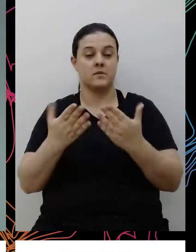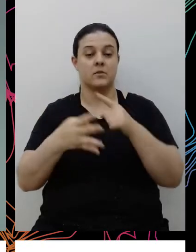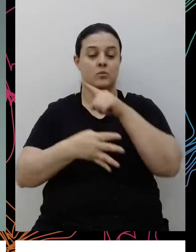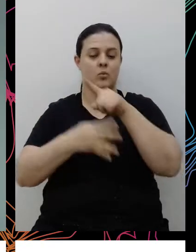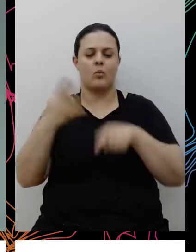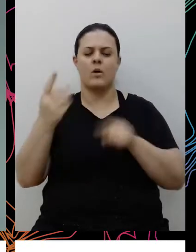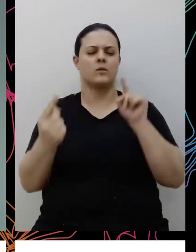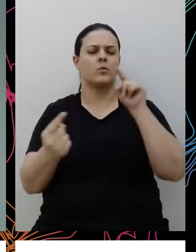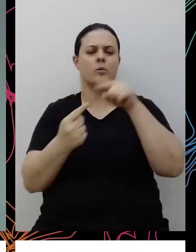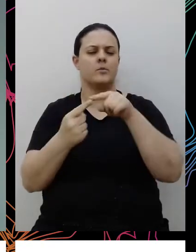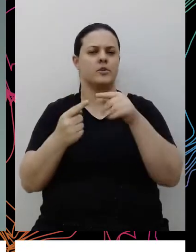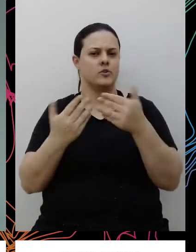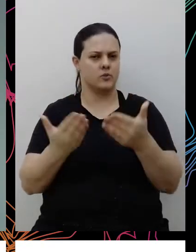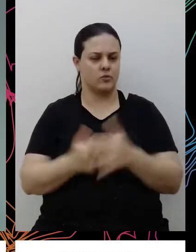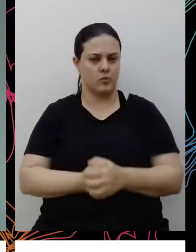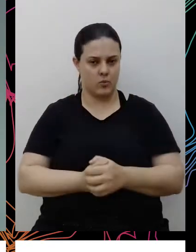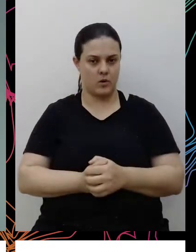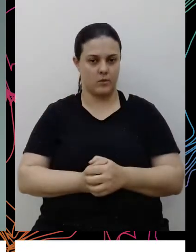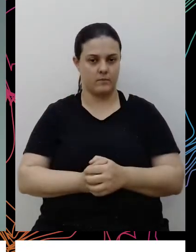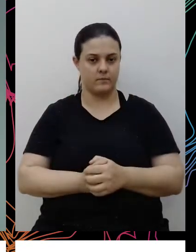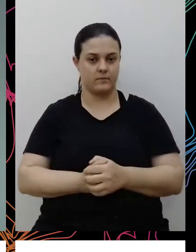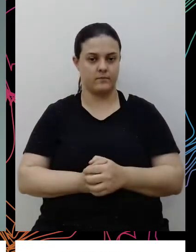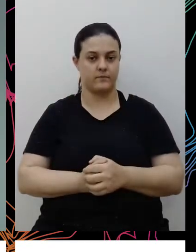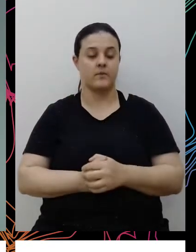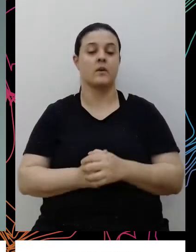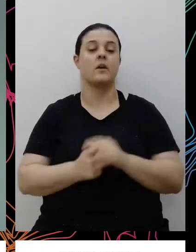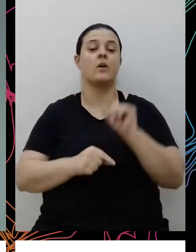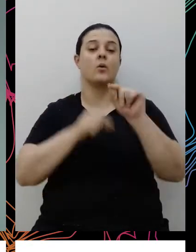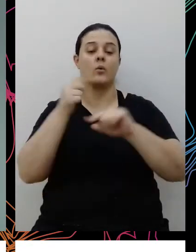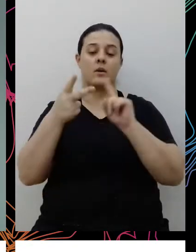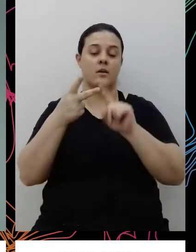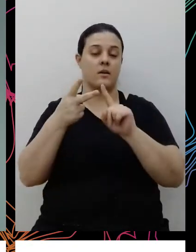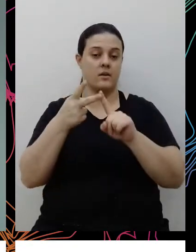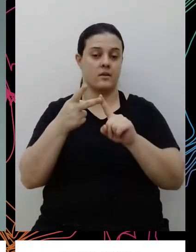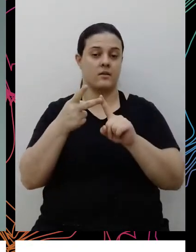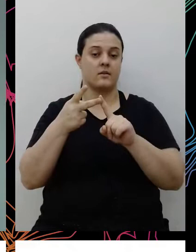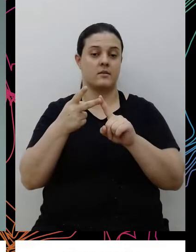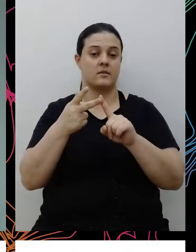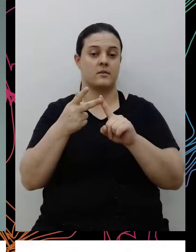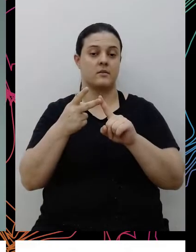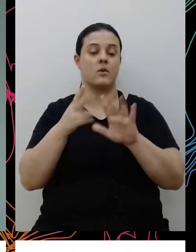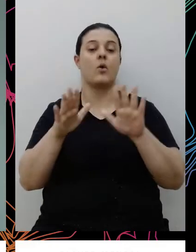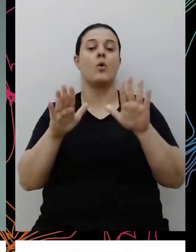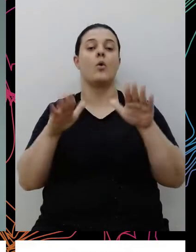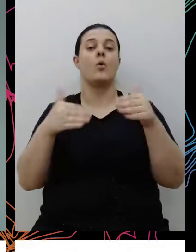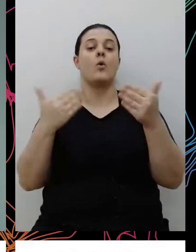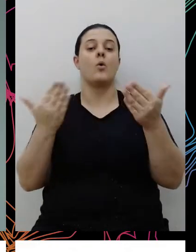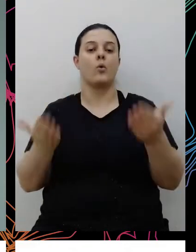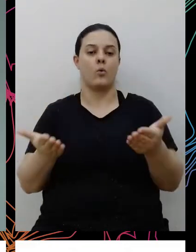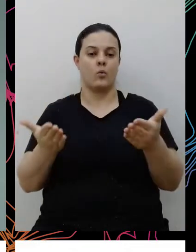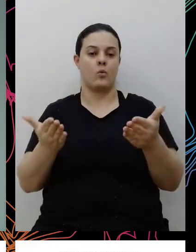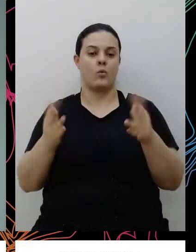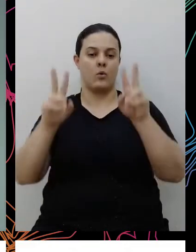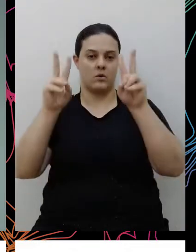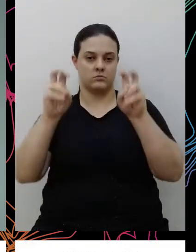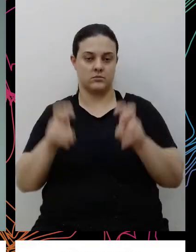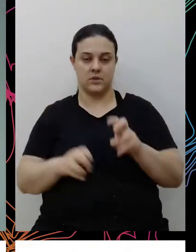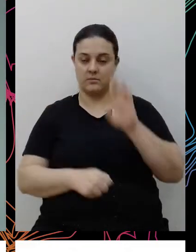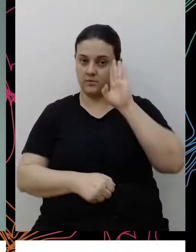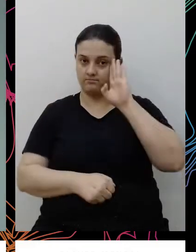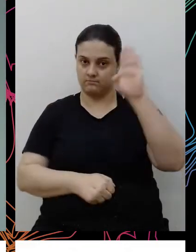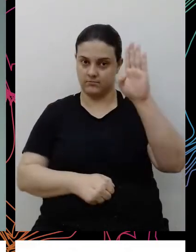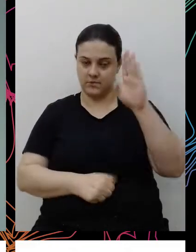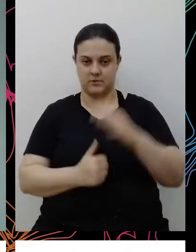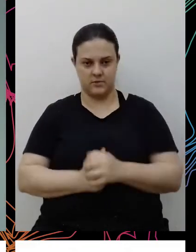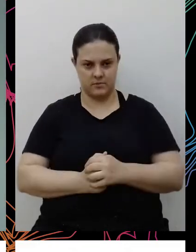plataforma, passamos para o próximo passo, que era a definição de quais seriam os nossos temas prioritários. Muito